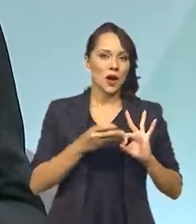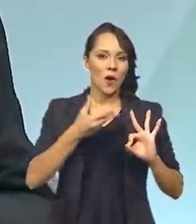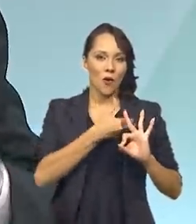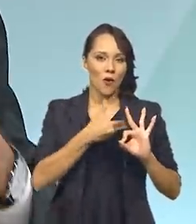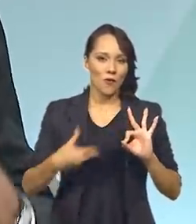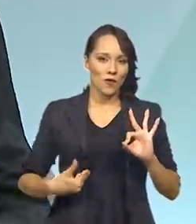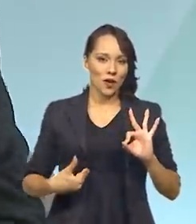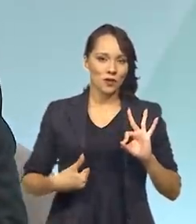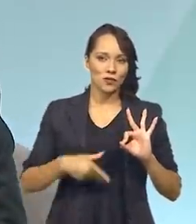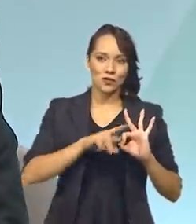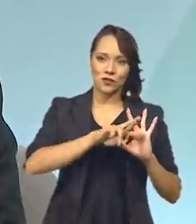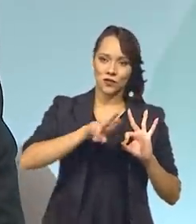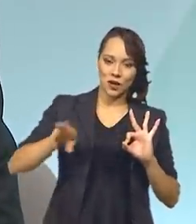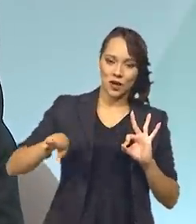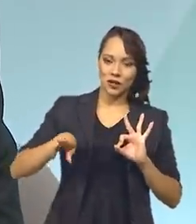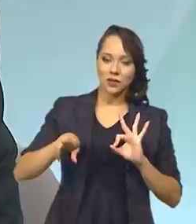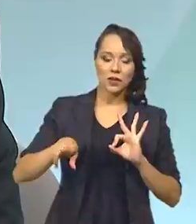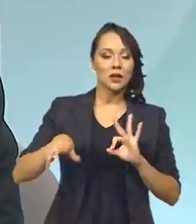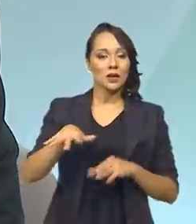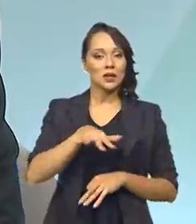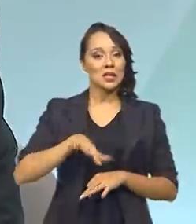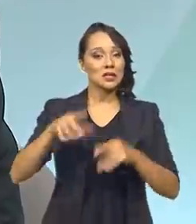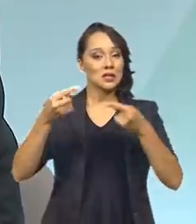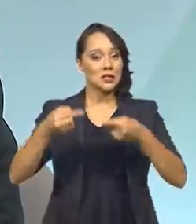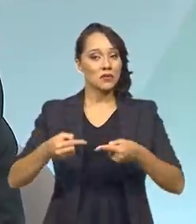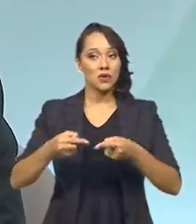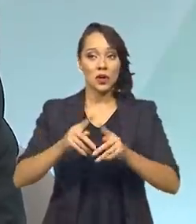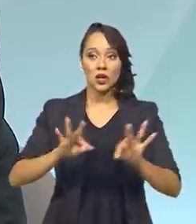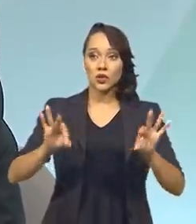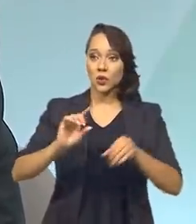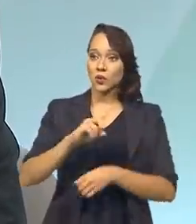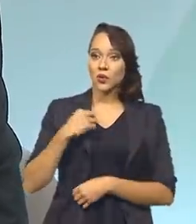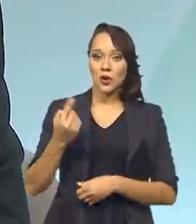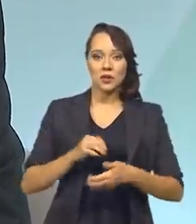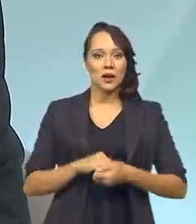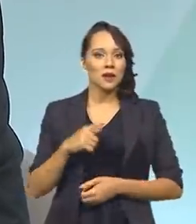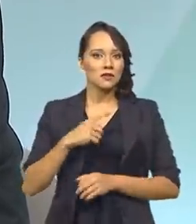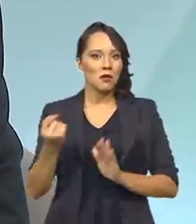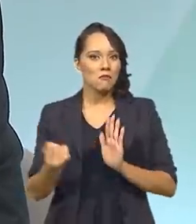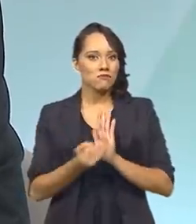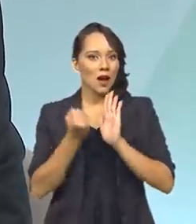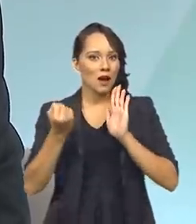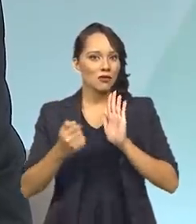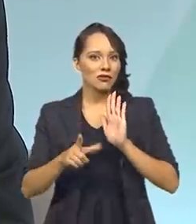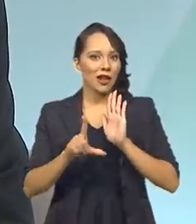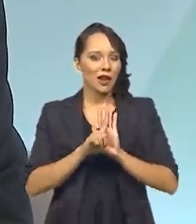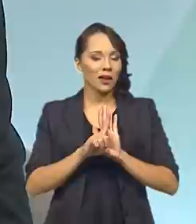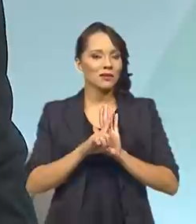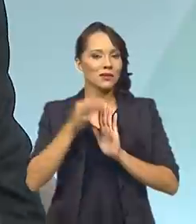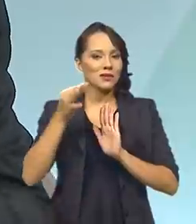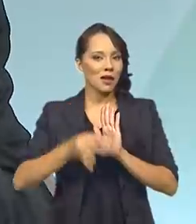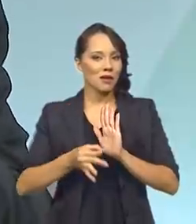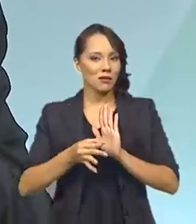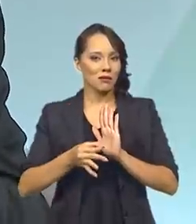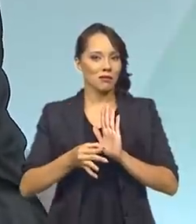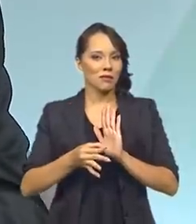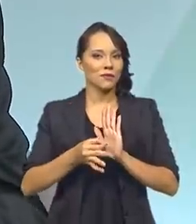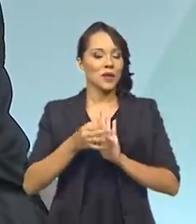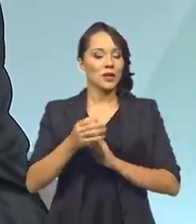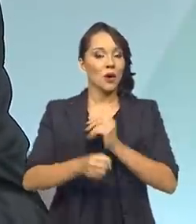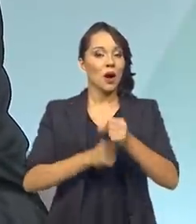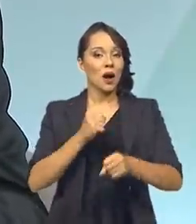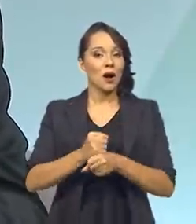governo, aos governos, nesse desafio que é de todos nós, de termos um marco civilizatório. Ou seja, em